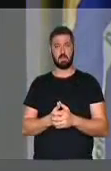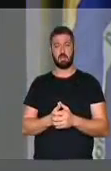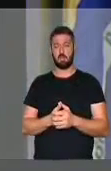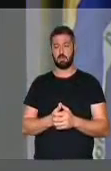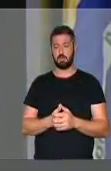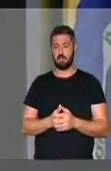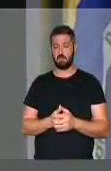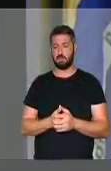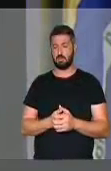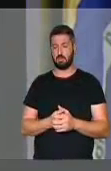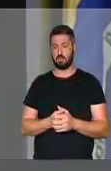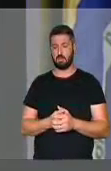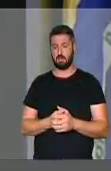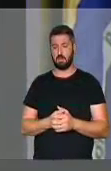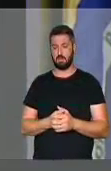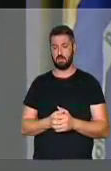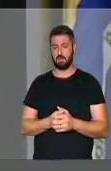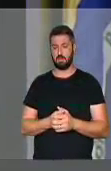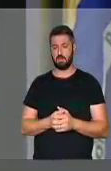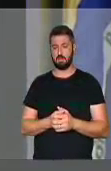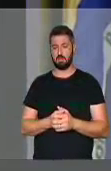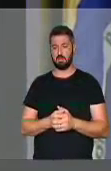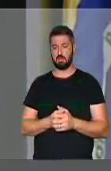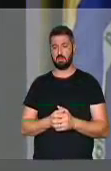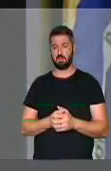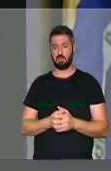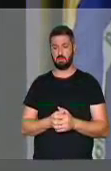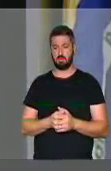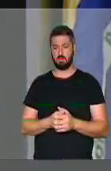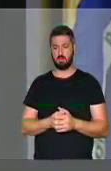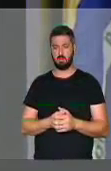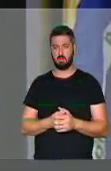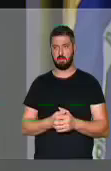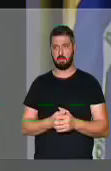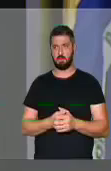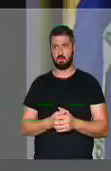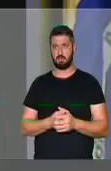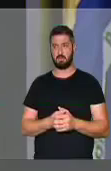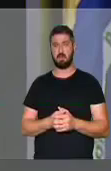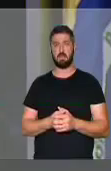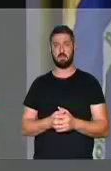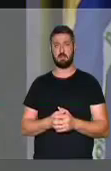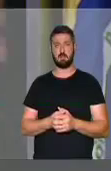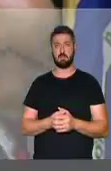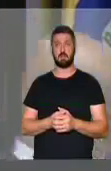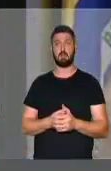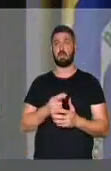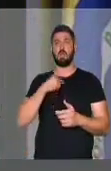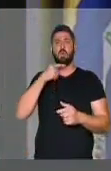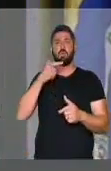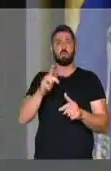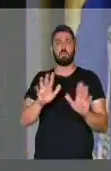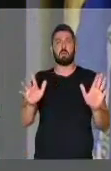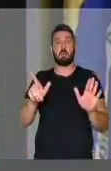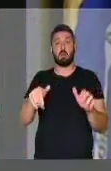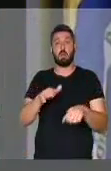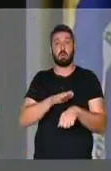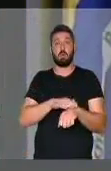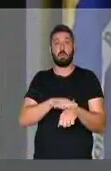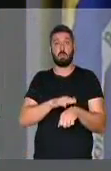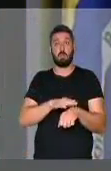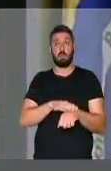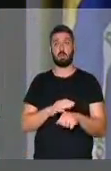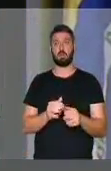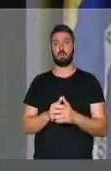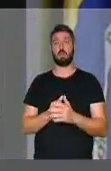tenho... Deixa o cara sem graça. Está doido, minutos. Presidente. Muito obrigado, J.H.C. Então, eu não tenho dúvida nenhuma que esse é o caminho.